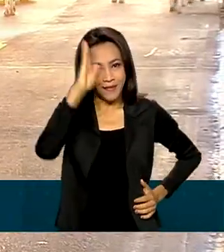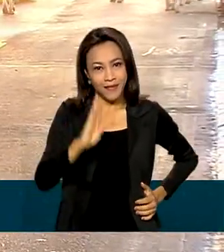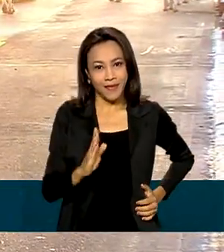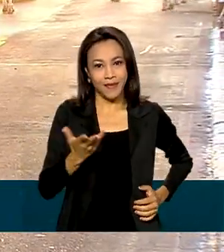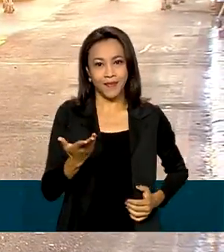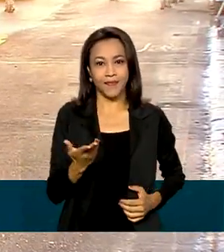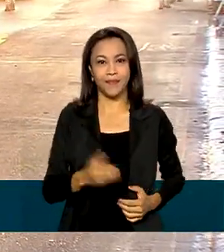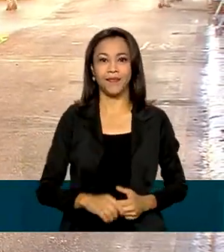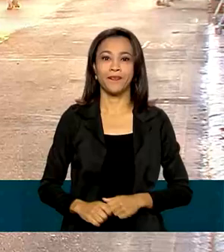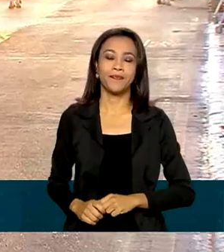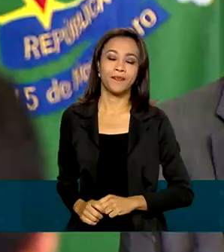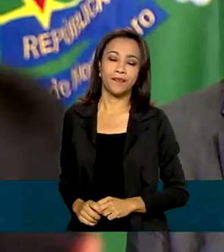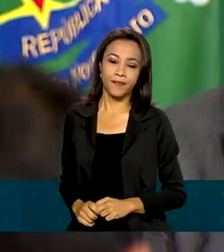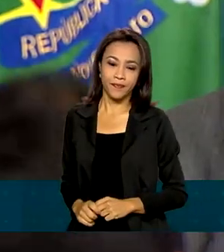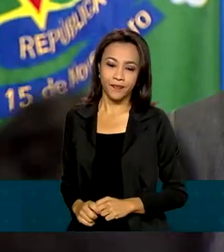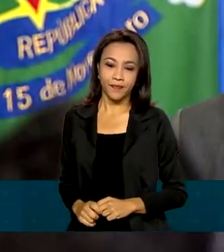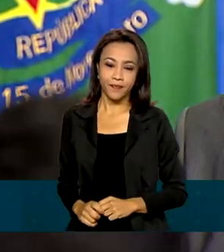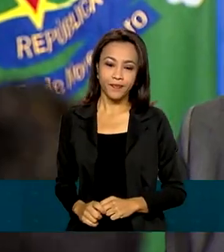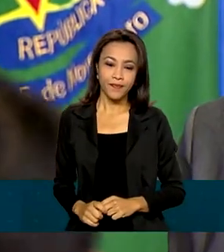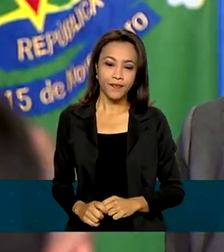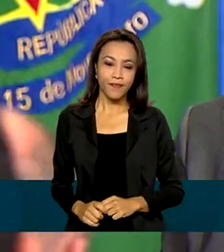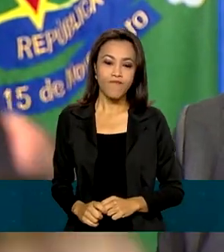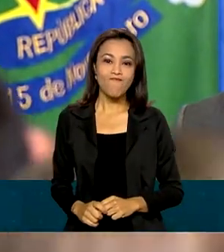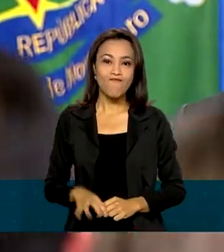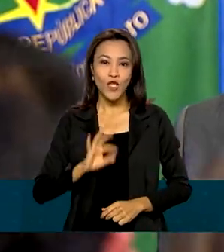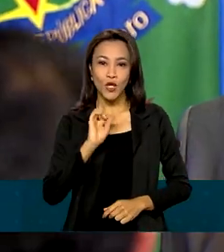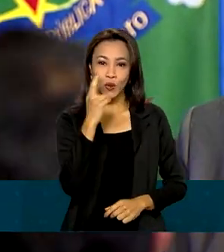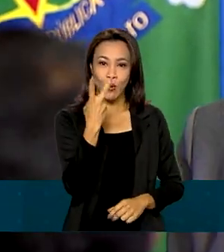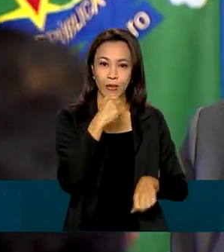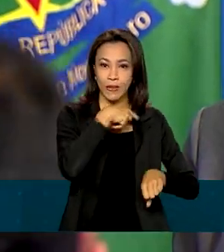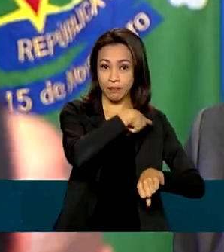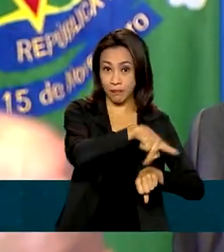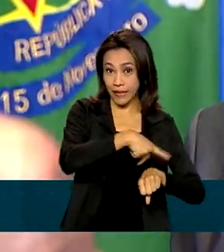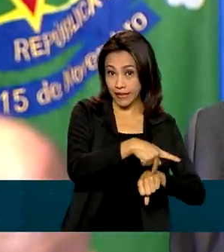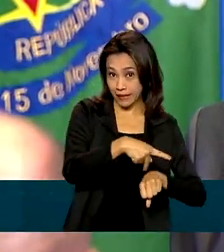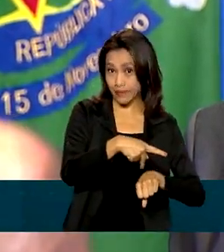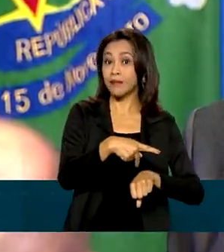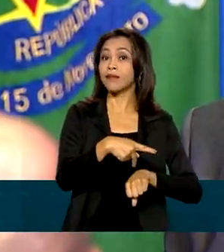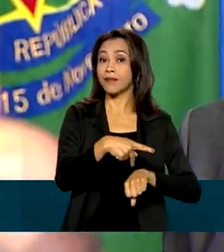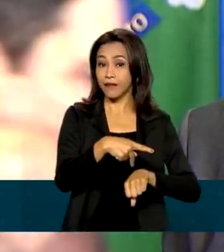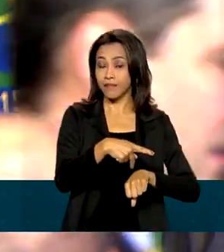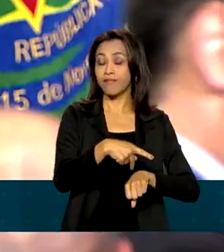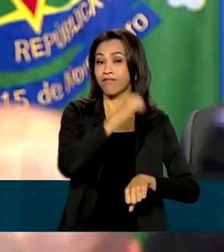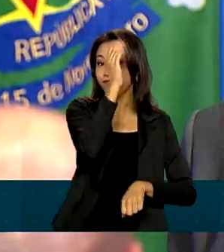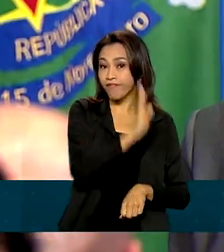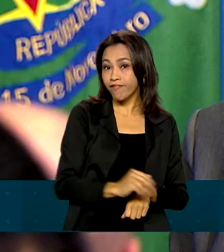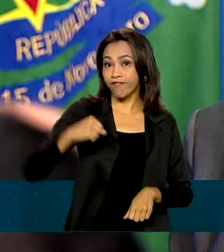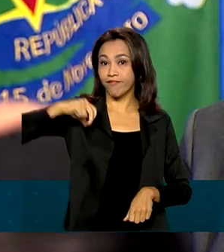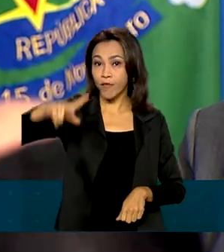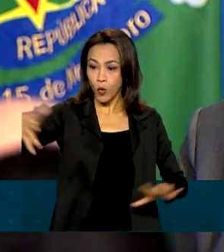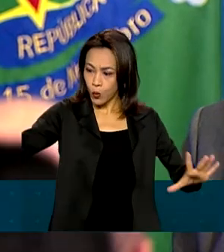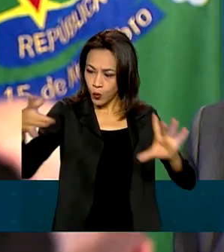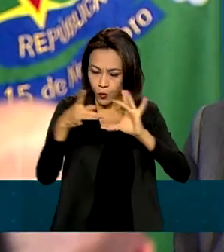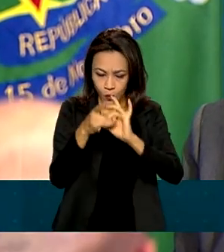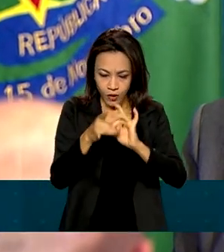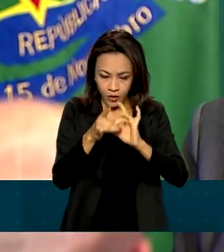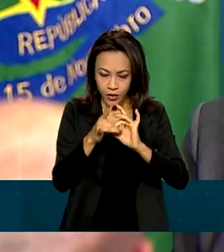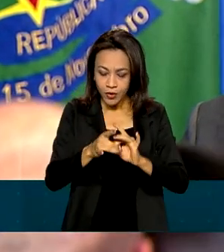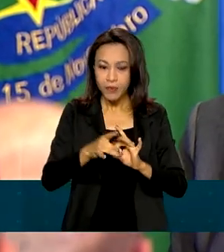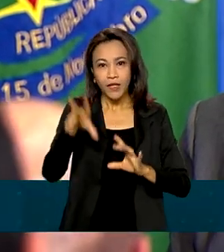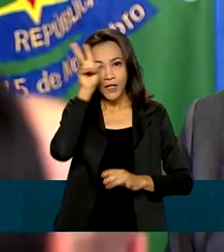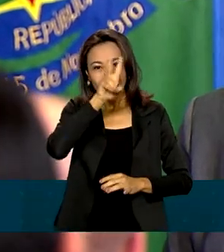Dois países unidos pela história, ligado pelo coração.